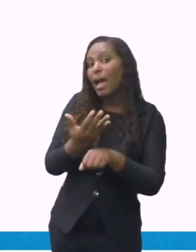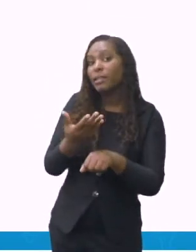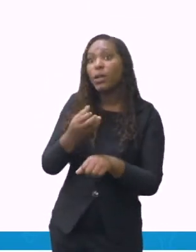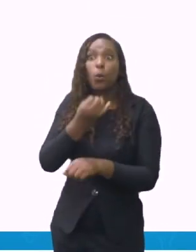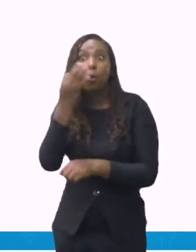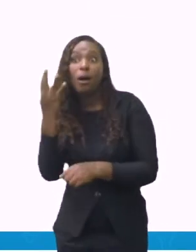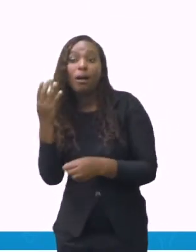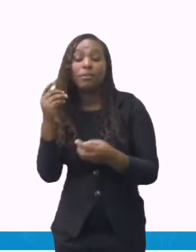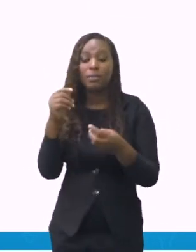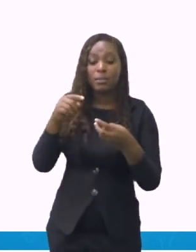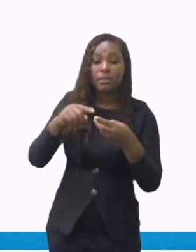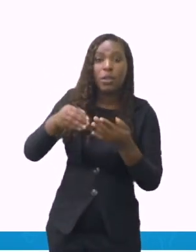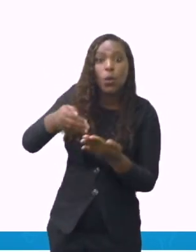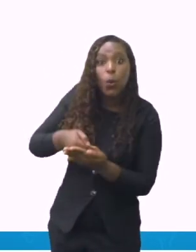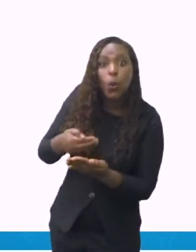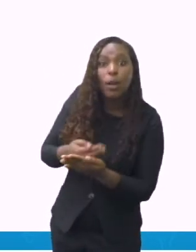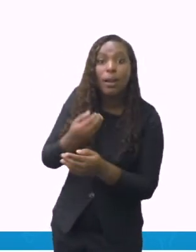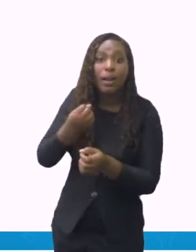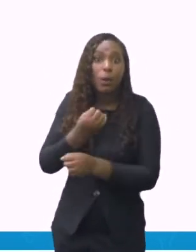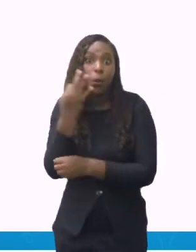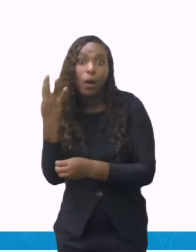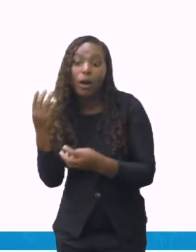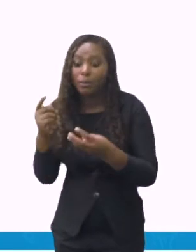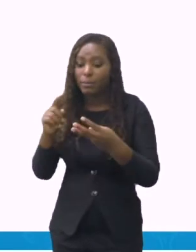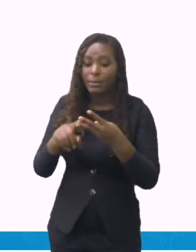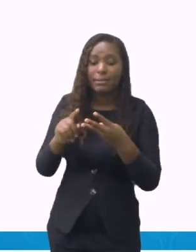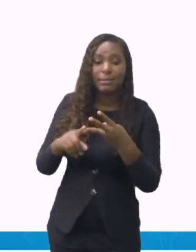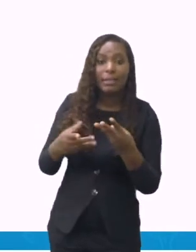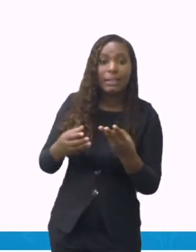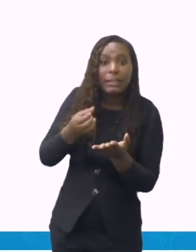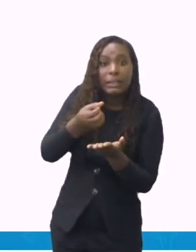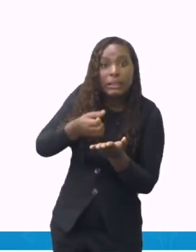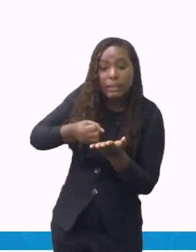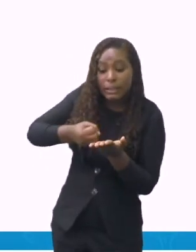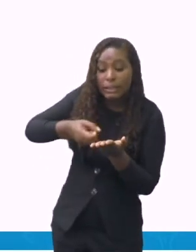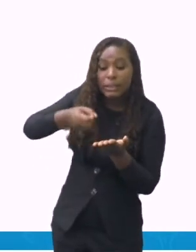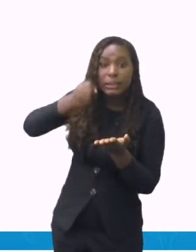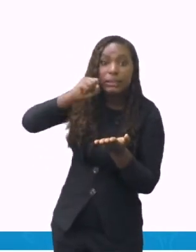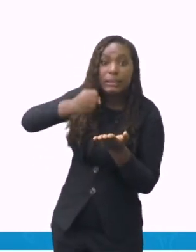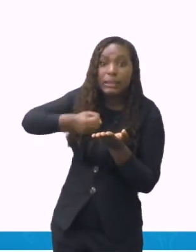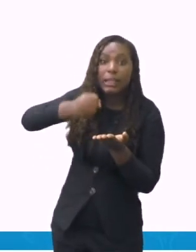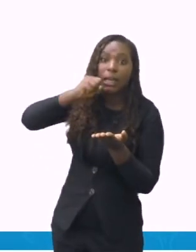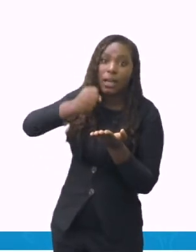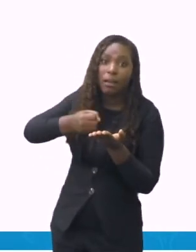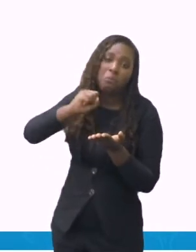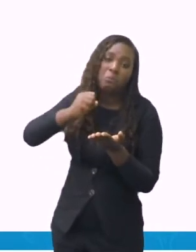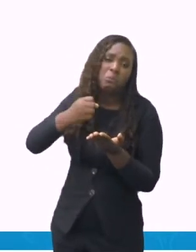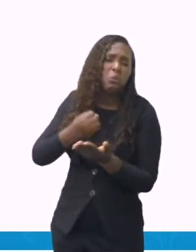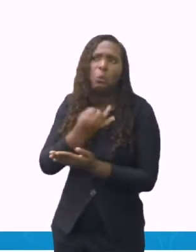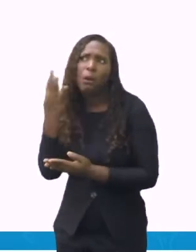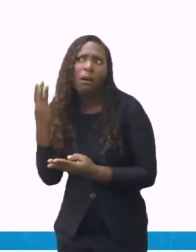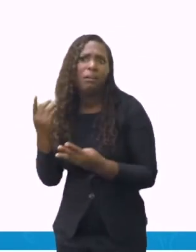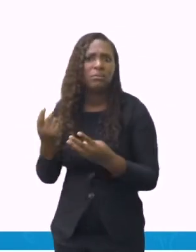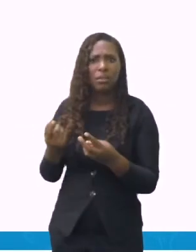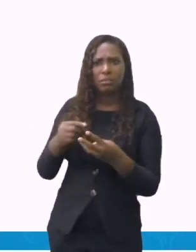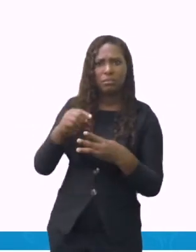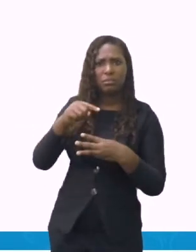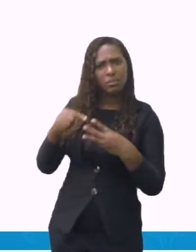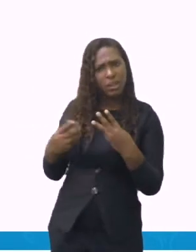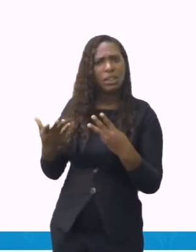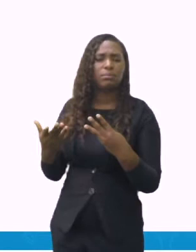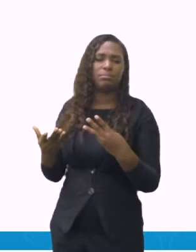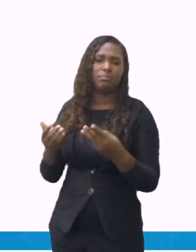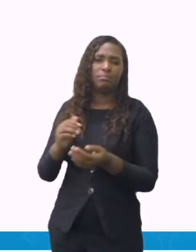xícara, duas, três xícaras. Eu preciso colocar a quantidade. E eu coloquei aqui como atenção. Algumas